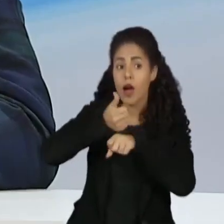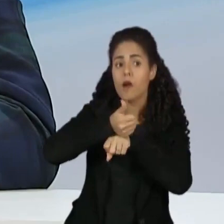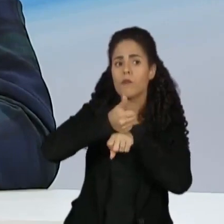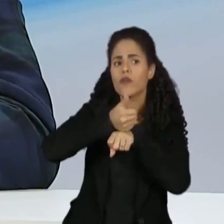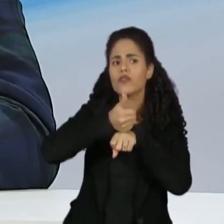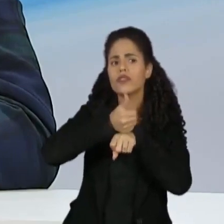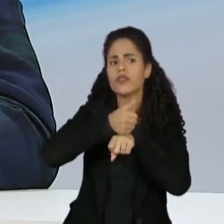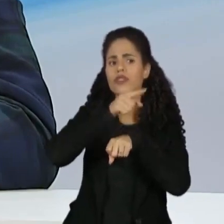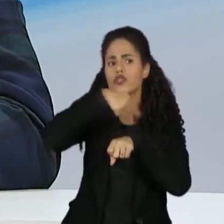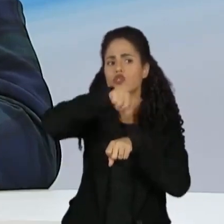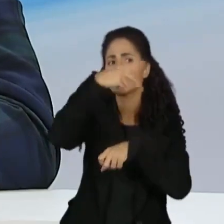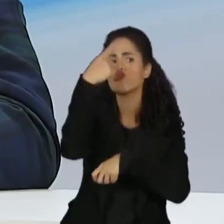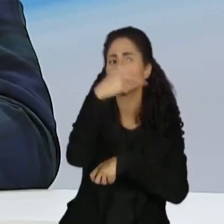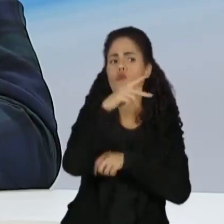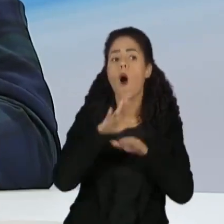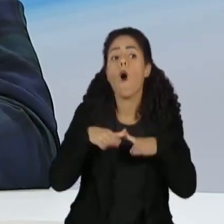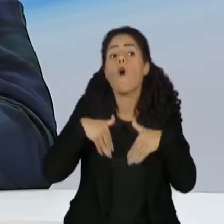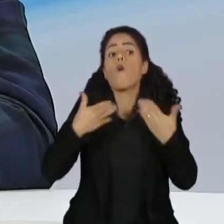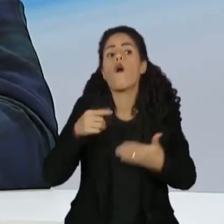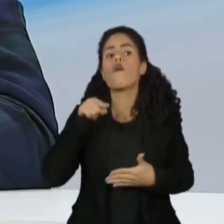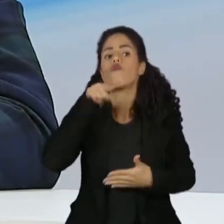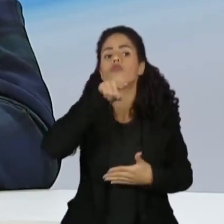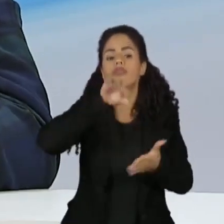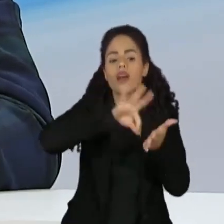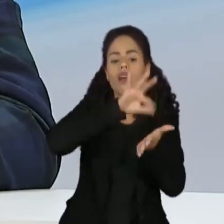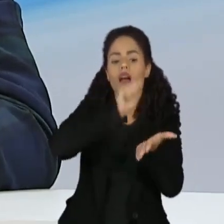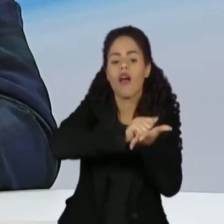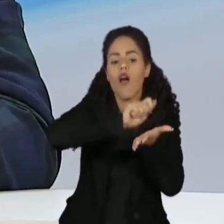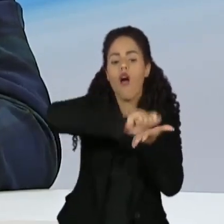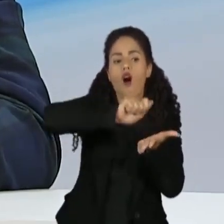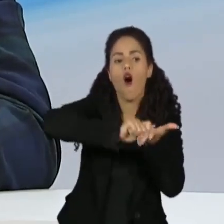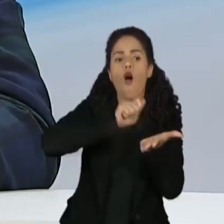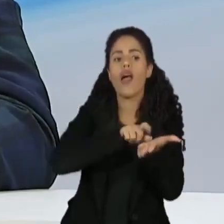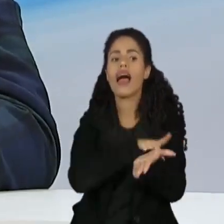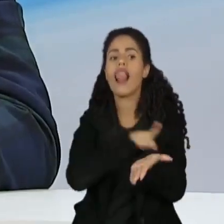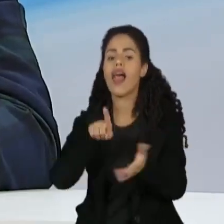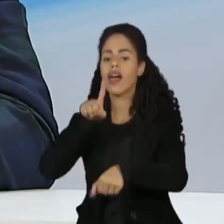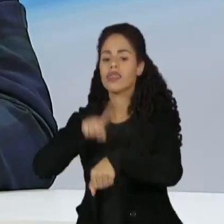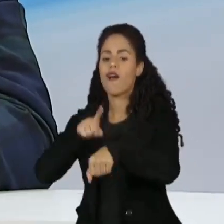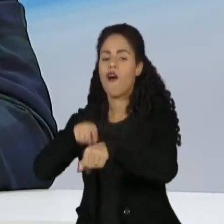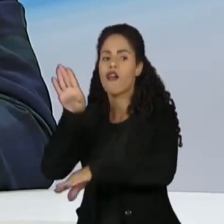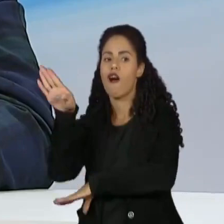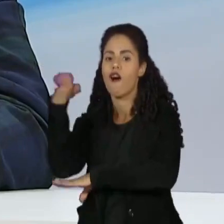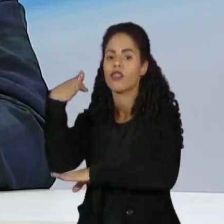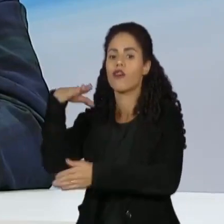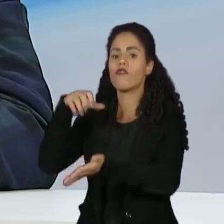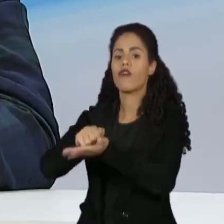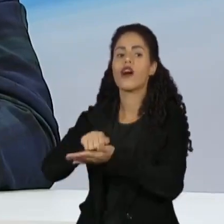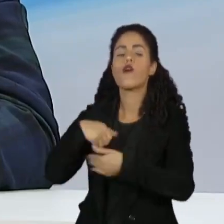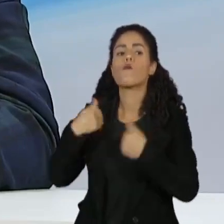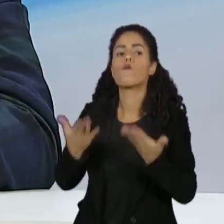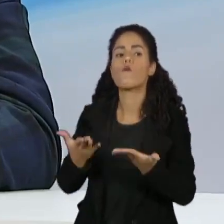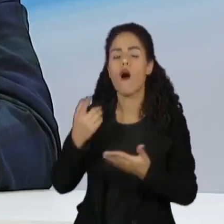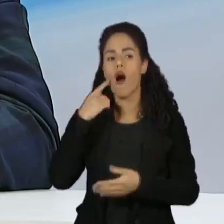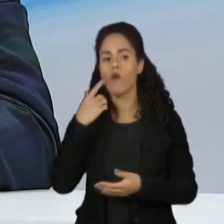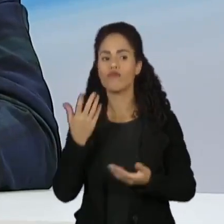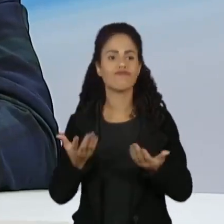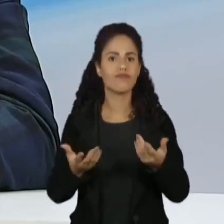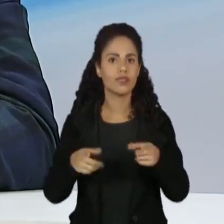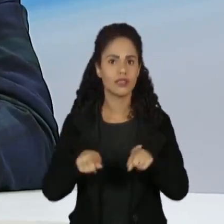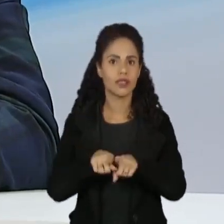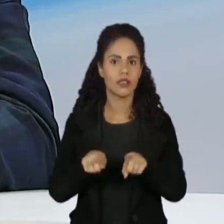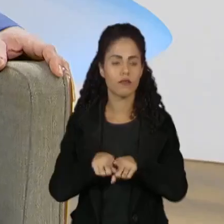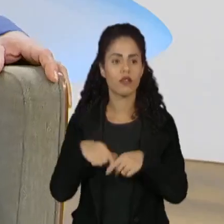profissões, qual dessas manifestações artísticas você acha que deixa mais a desejar?